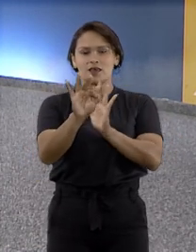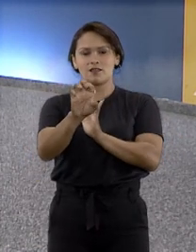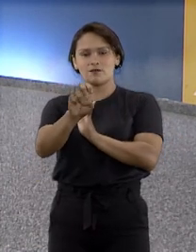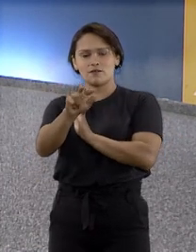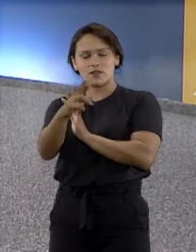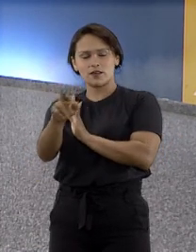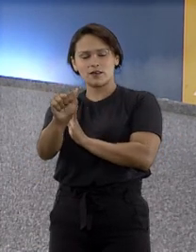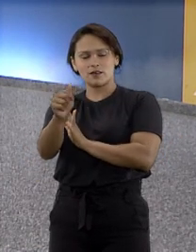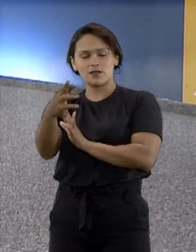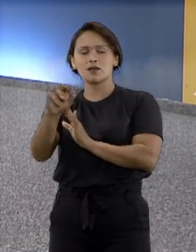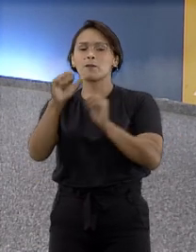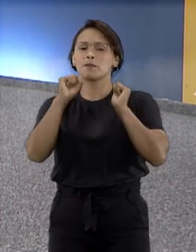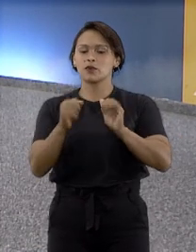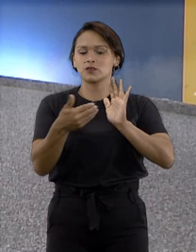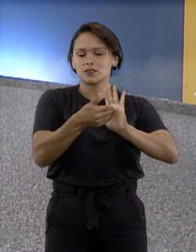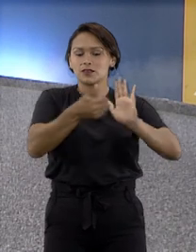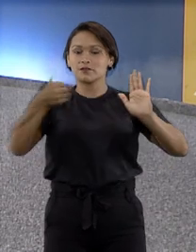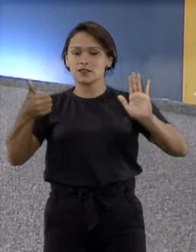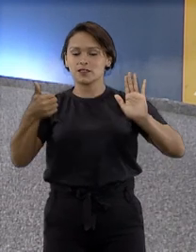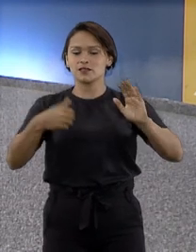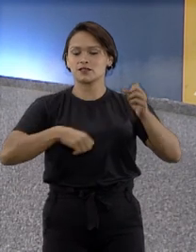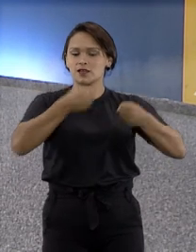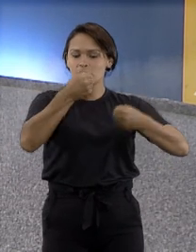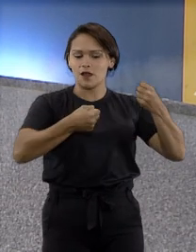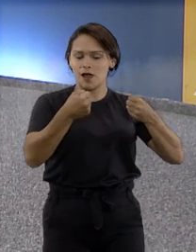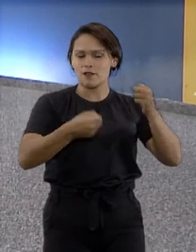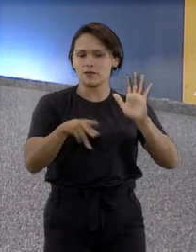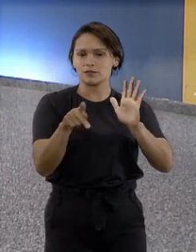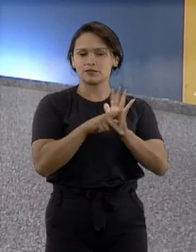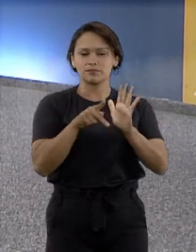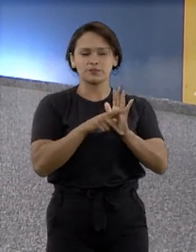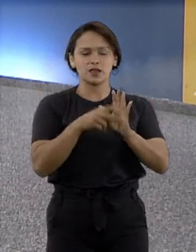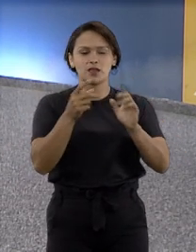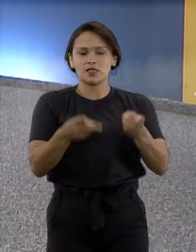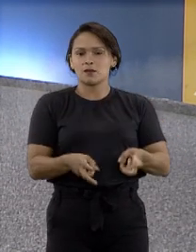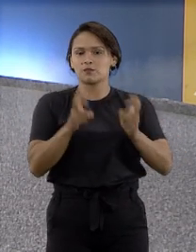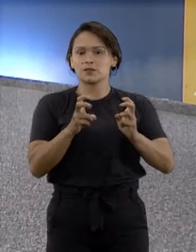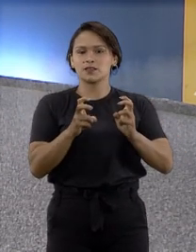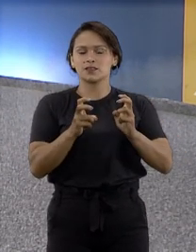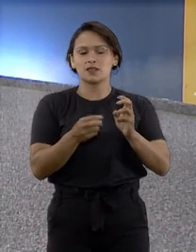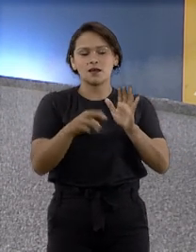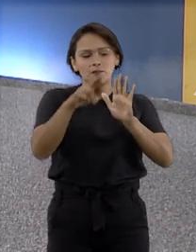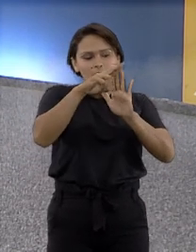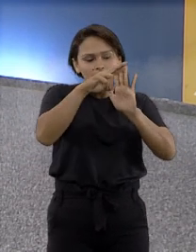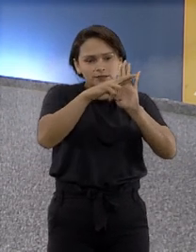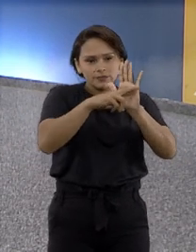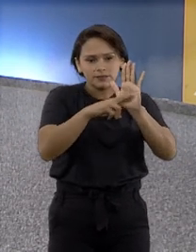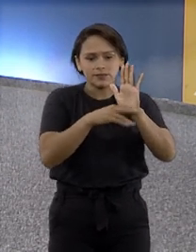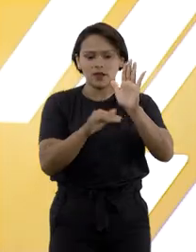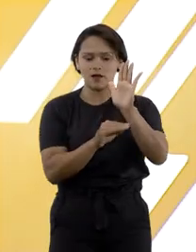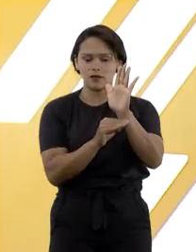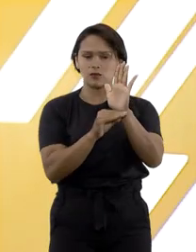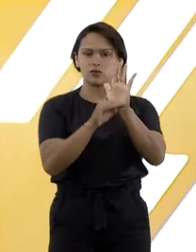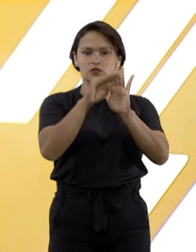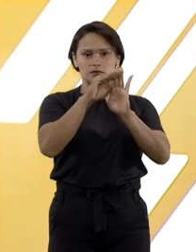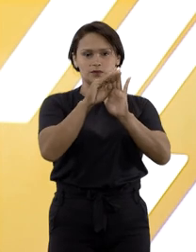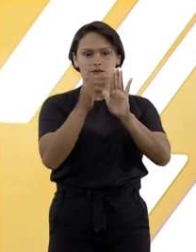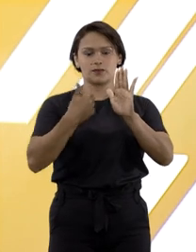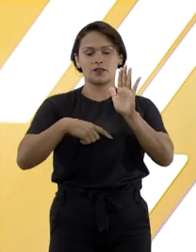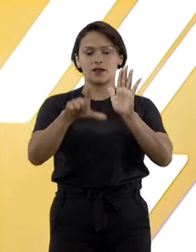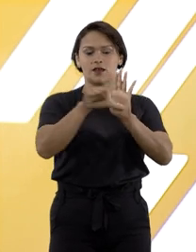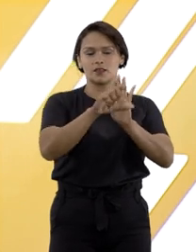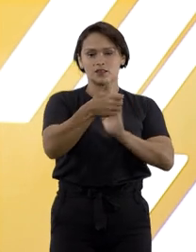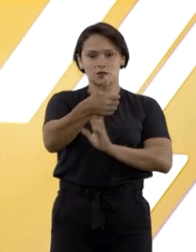ser afastada quando montadora de veículos não observa regime de penalidades gradativas. A Lei de